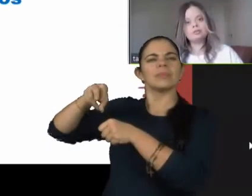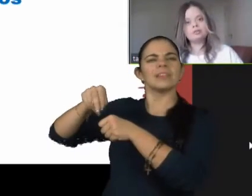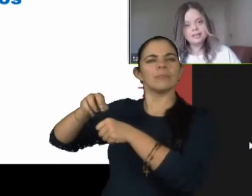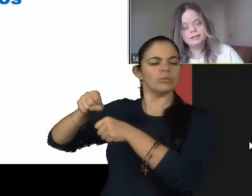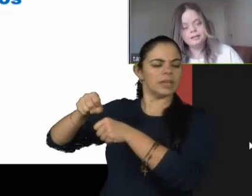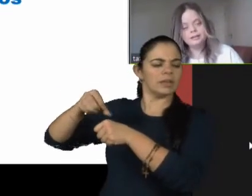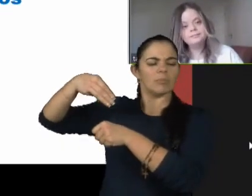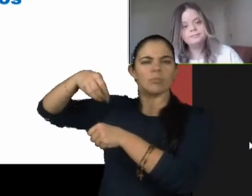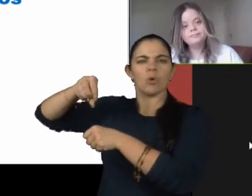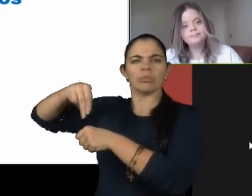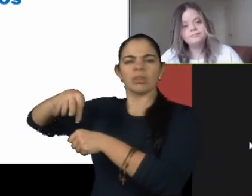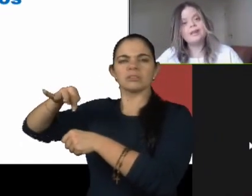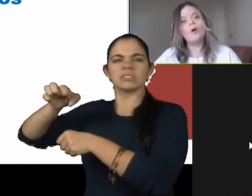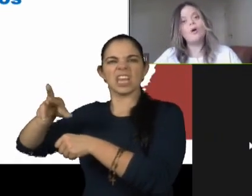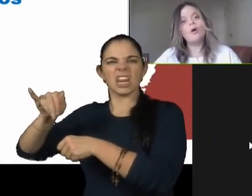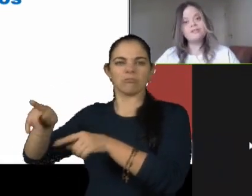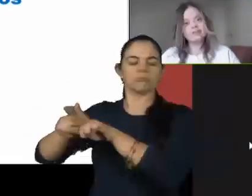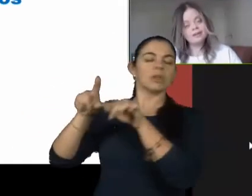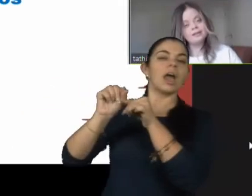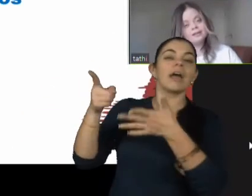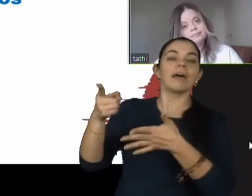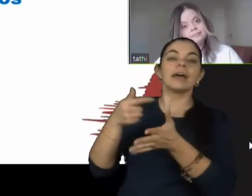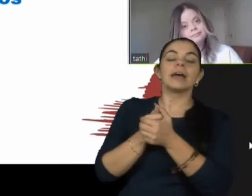dele. Eu aprendi a fazer